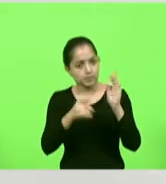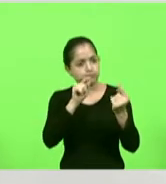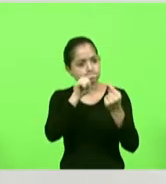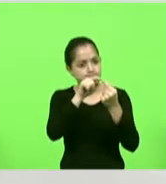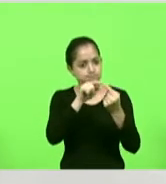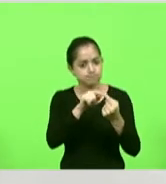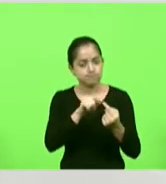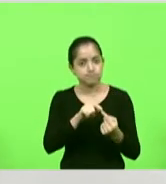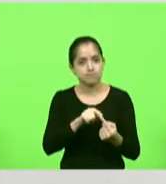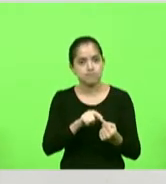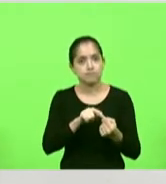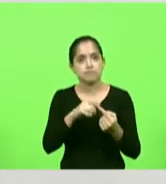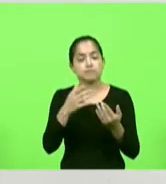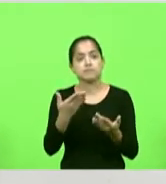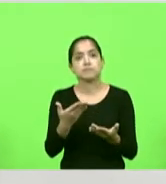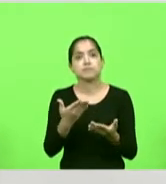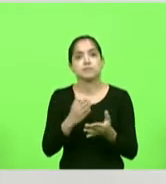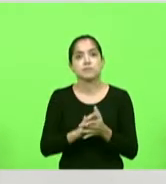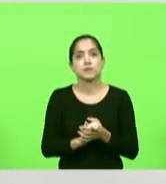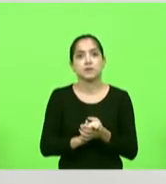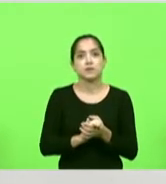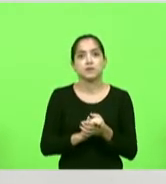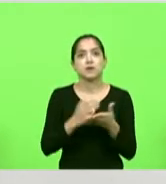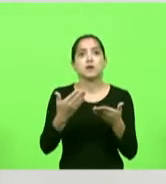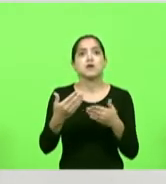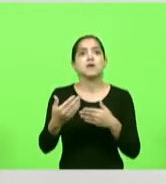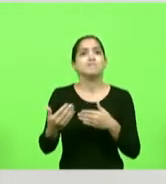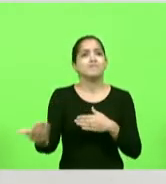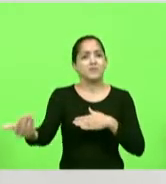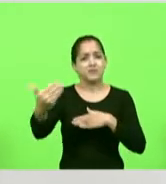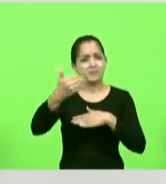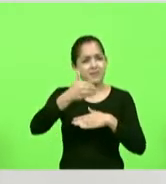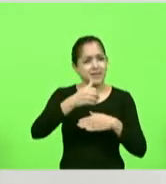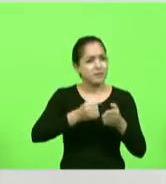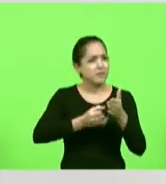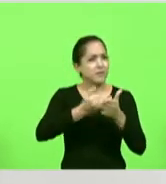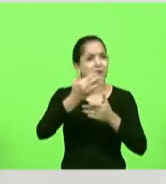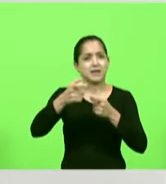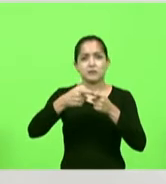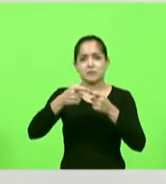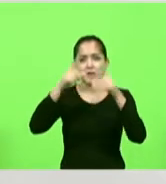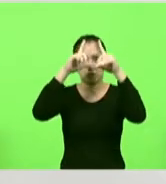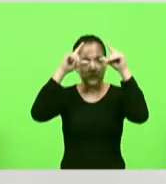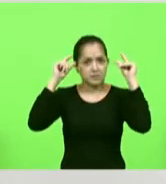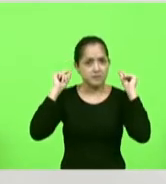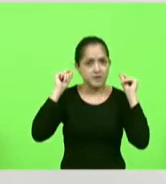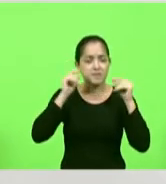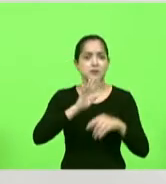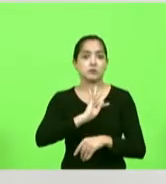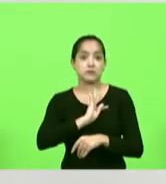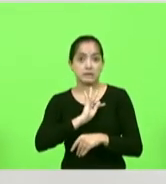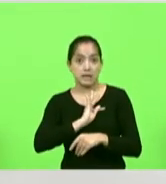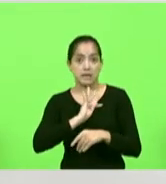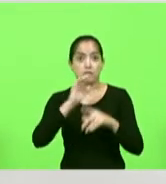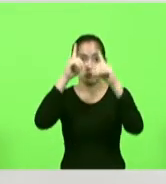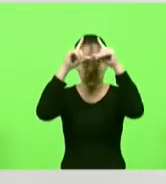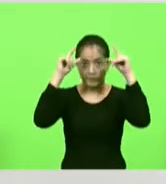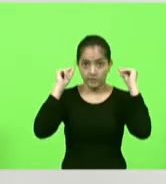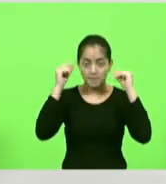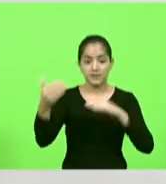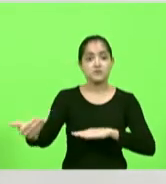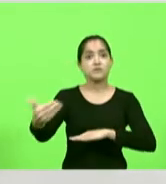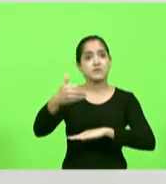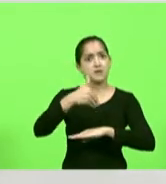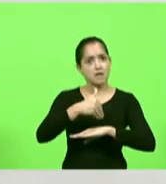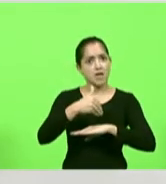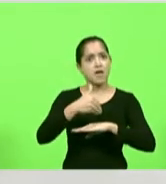Vocês não imaginam como eu fui procurado por médicos e enfermeiros e técnicos de enfermagem, deputado Nilson Berlanda,